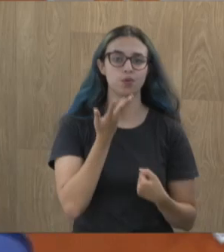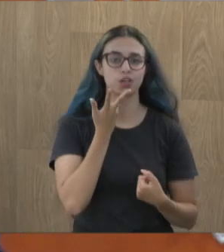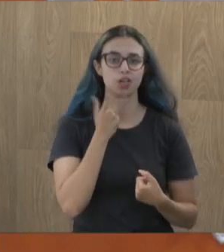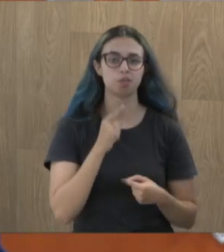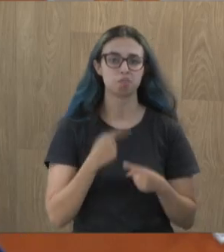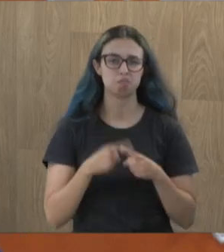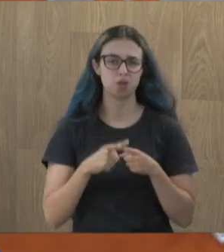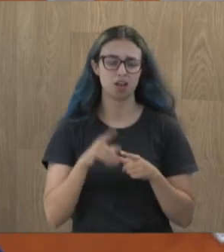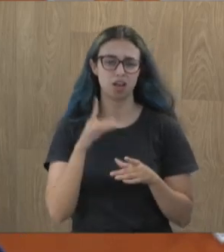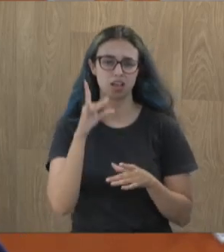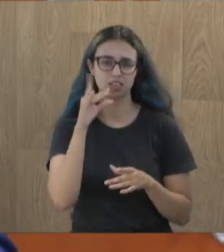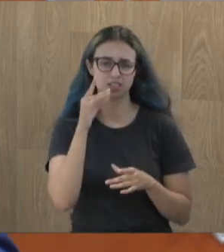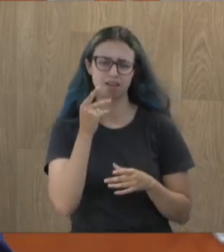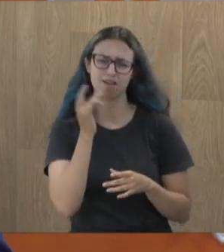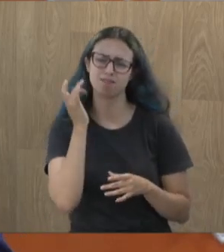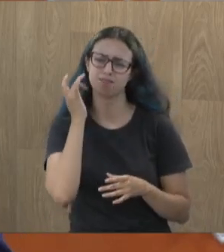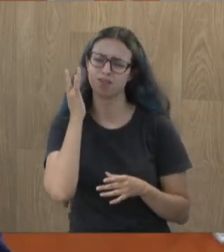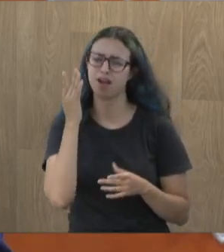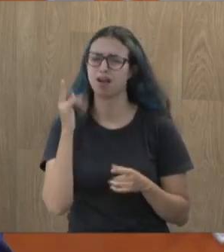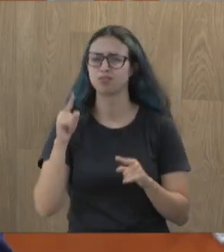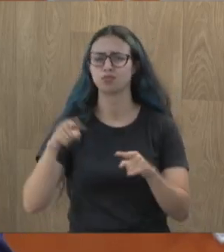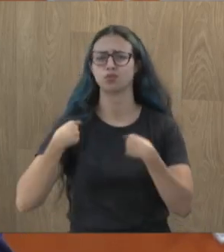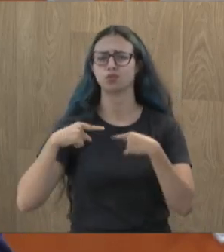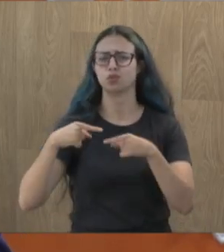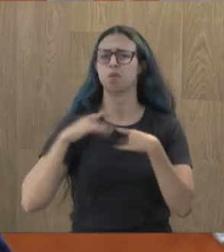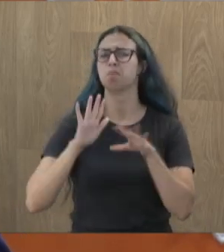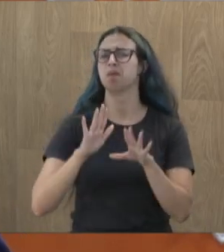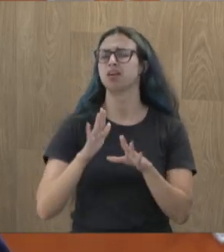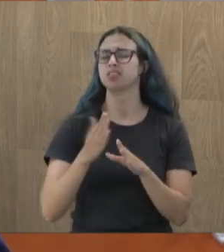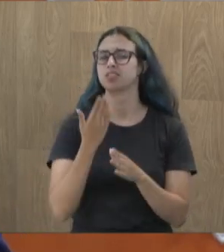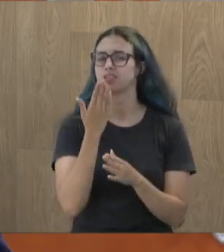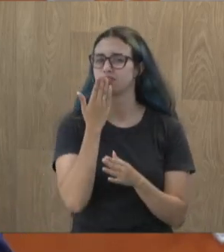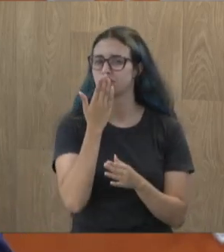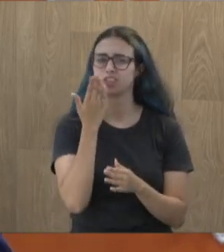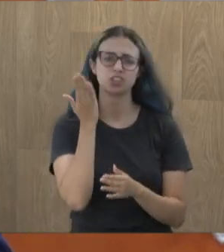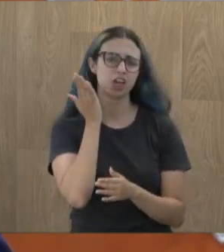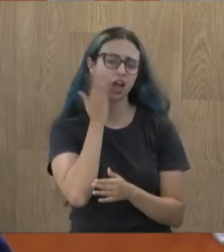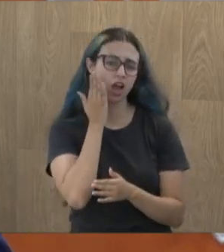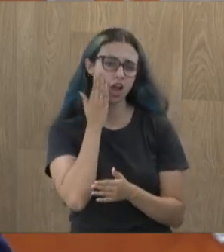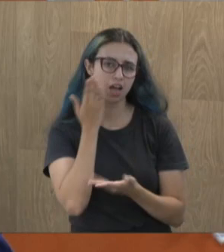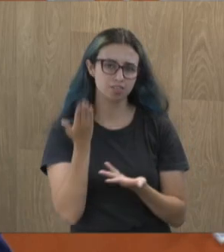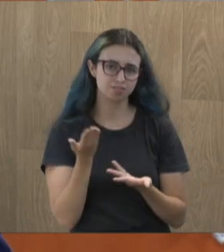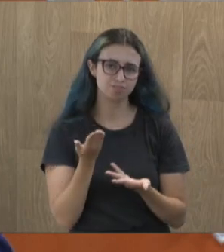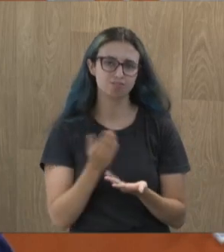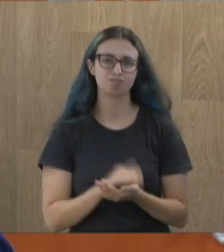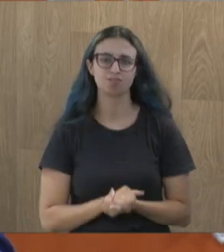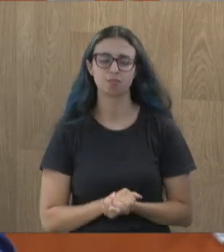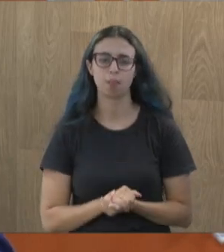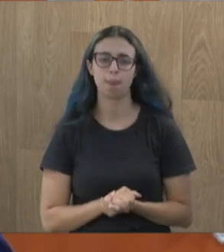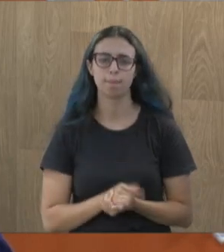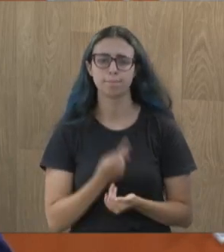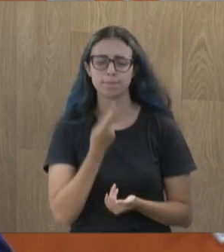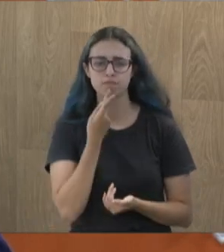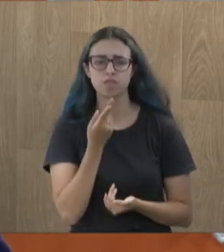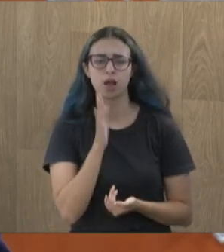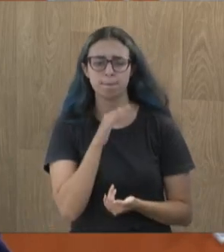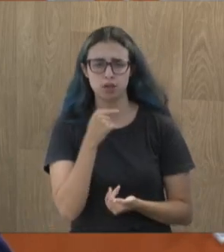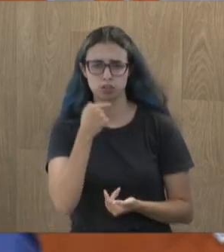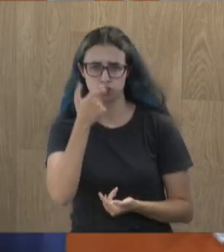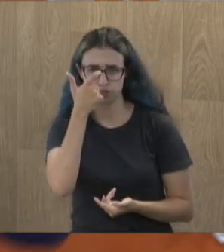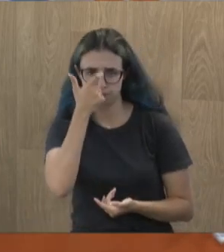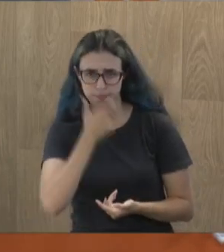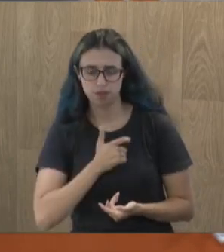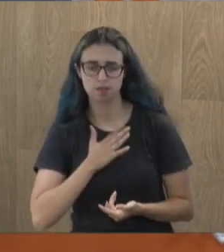muito fácil. Chama eu de moleque para você ver. Me chama de moleque. denigre a minha honra, a minha família.